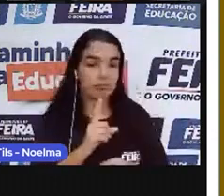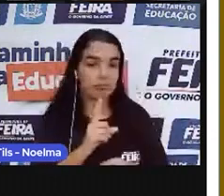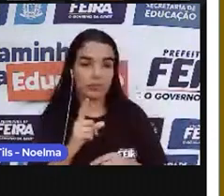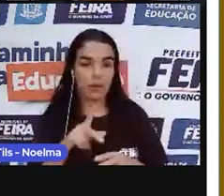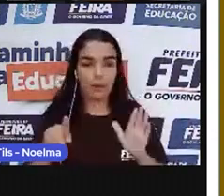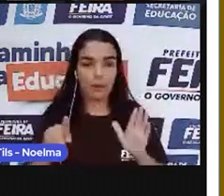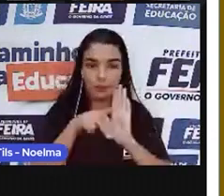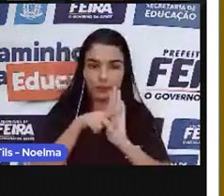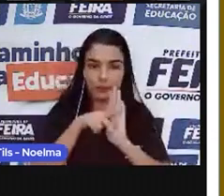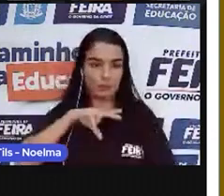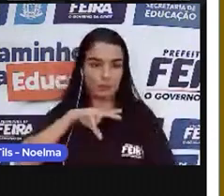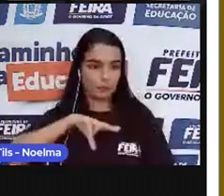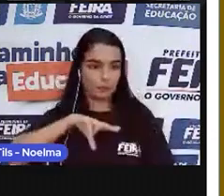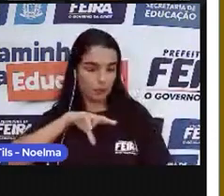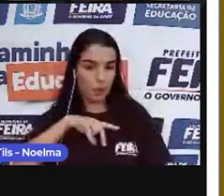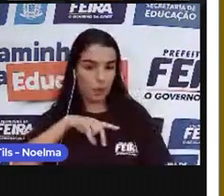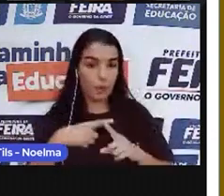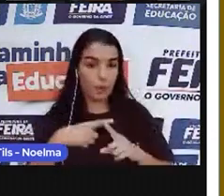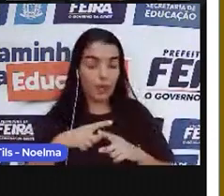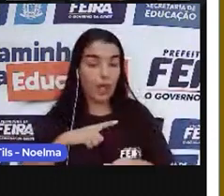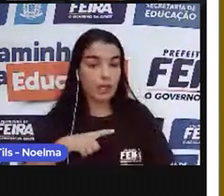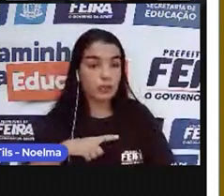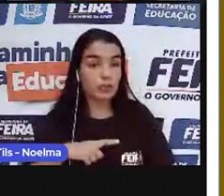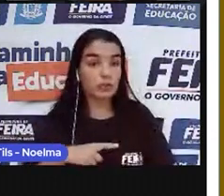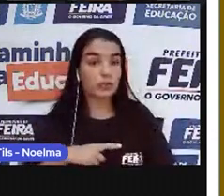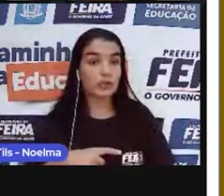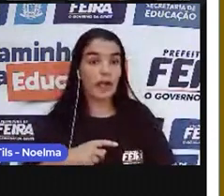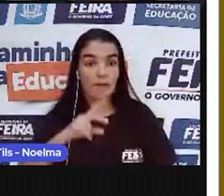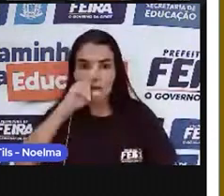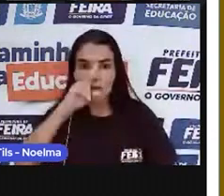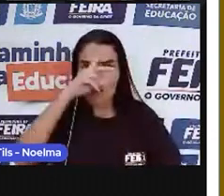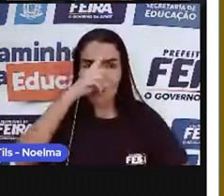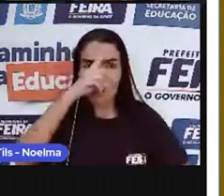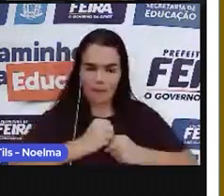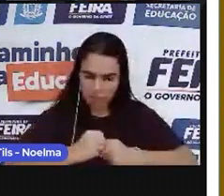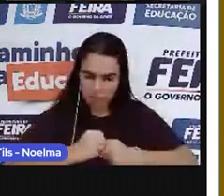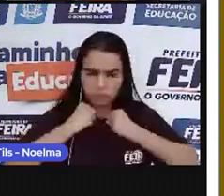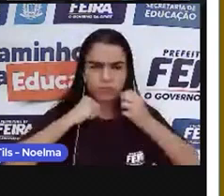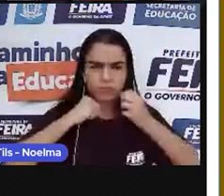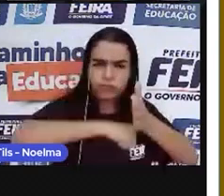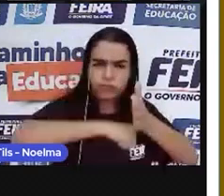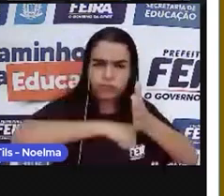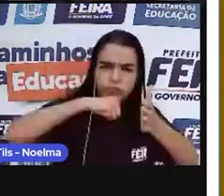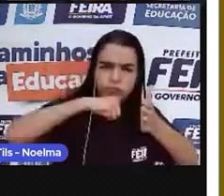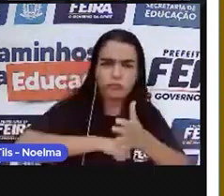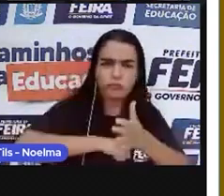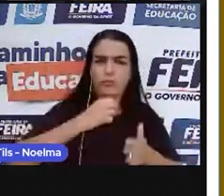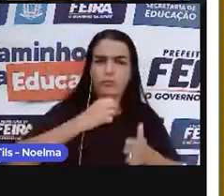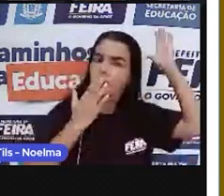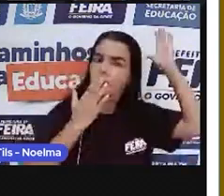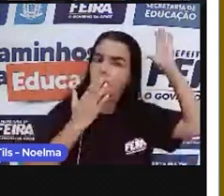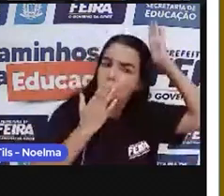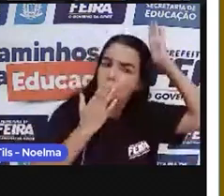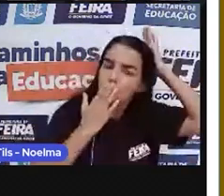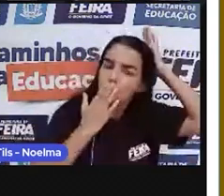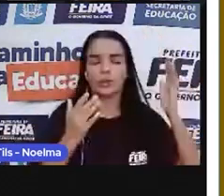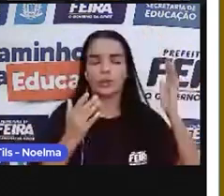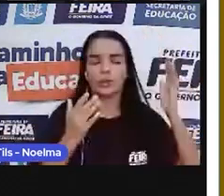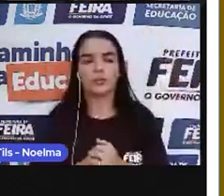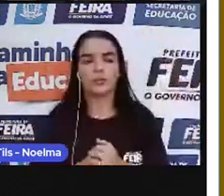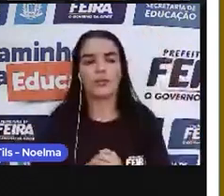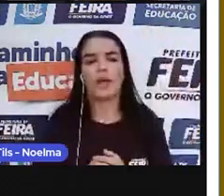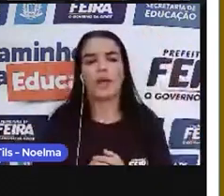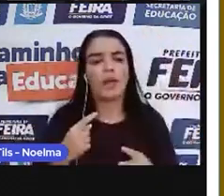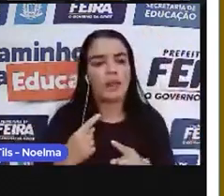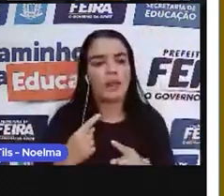colonização, porque havia resistência dos índios e houve também resistência dos africanos, né? E aí